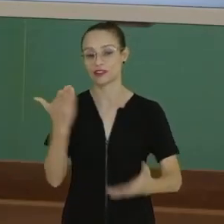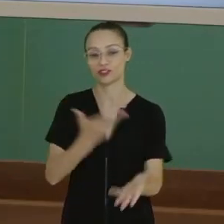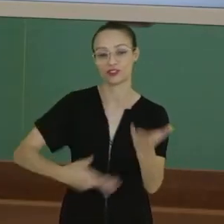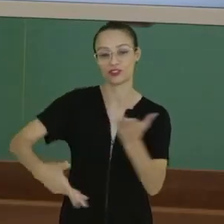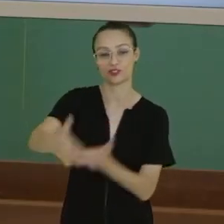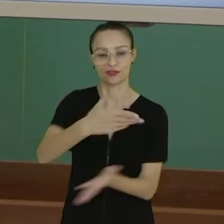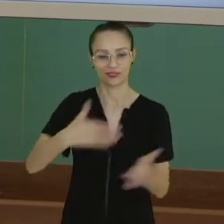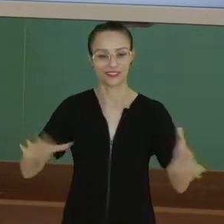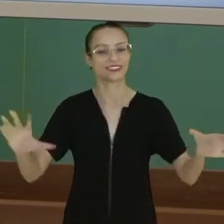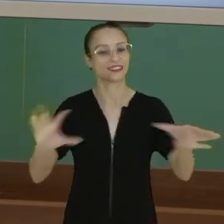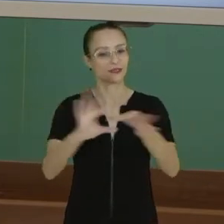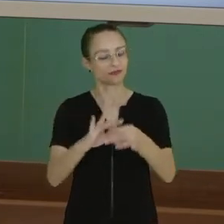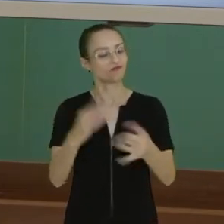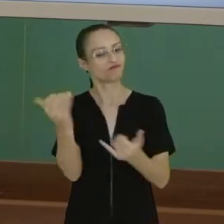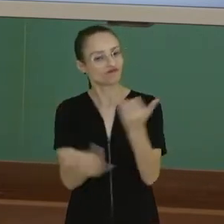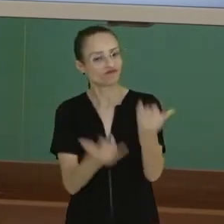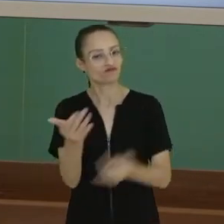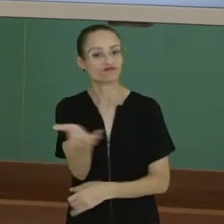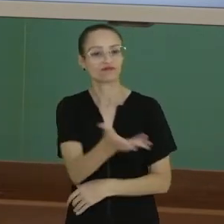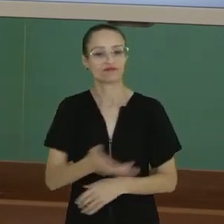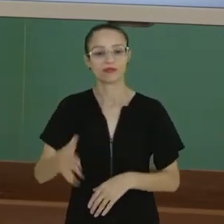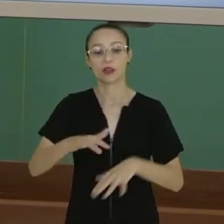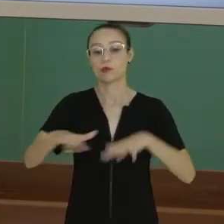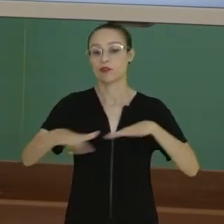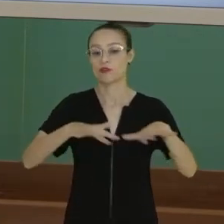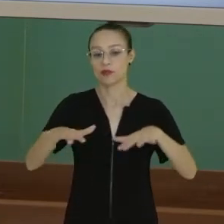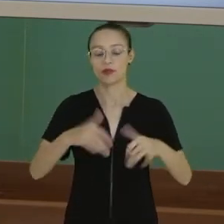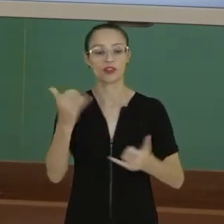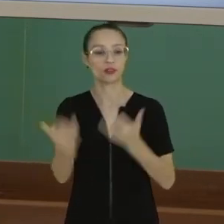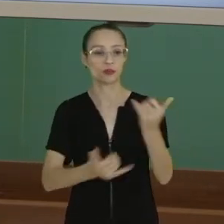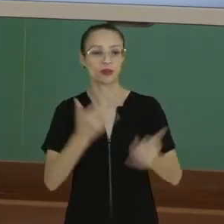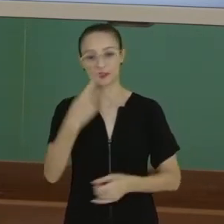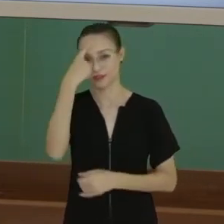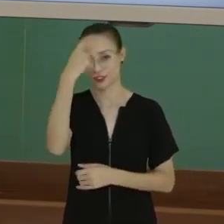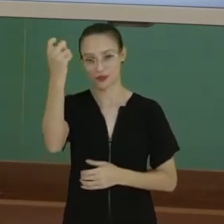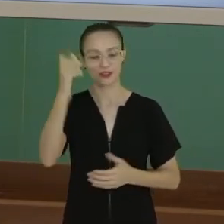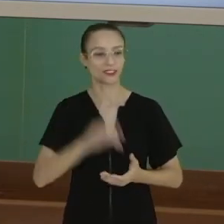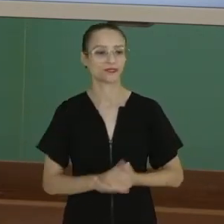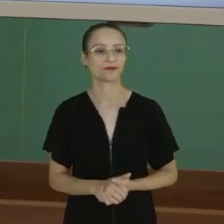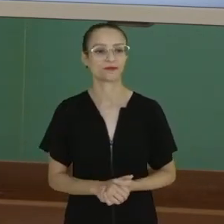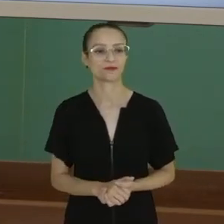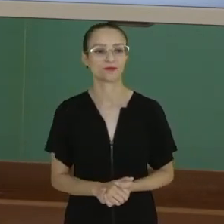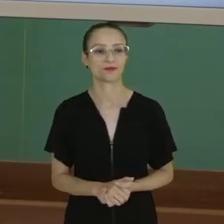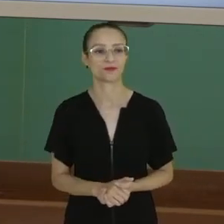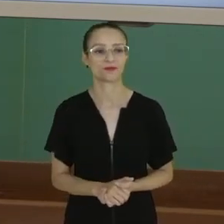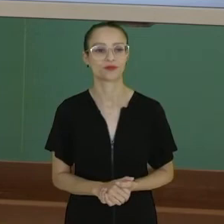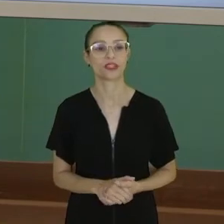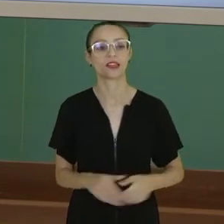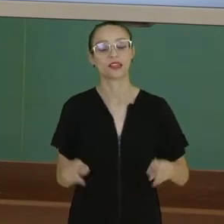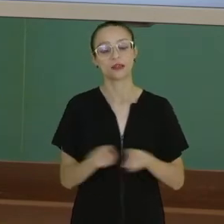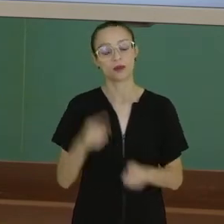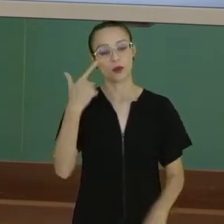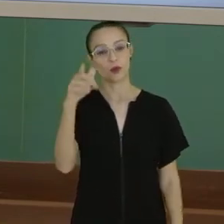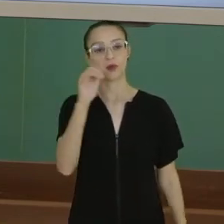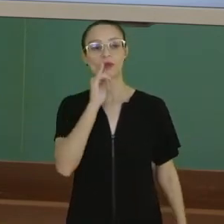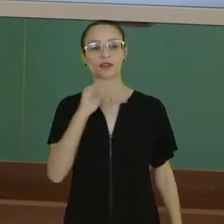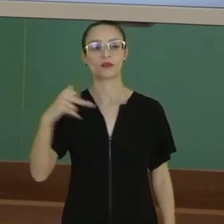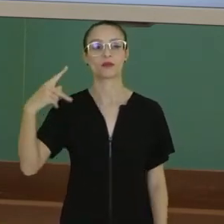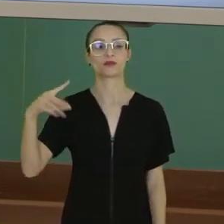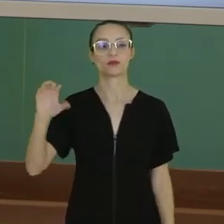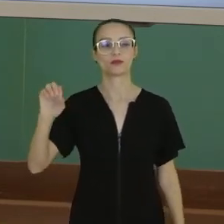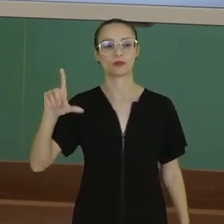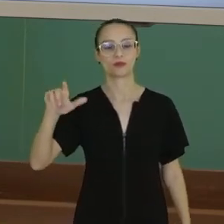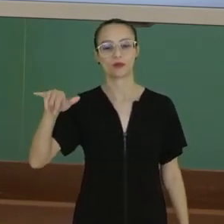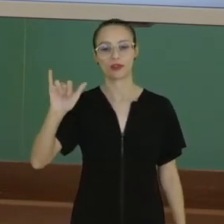forma o quê? Lúdica, né? Através de movimentos, jogos, invenções. Então, outro exemplo de arte